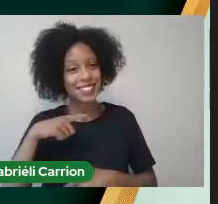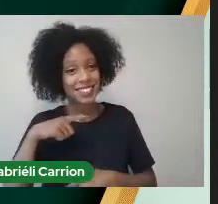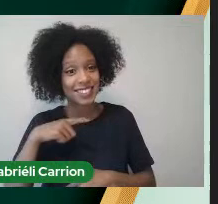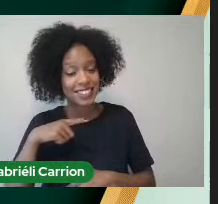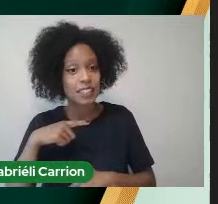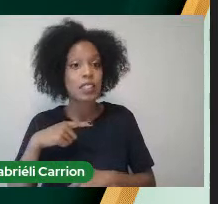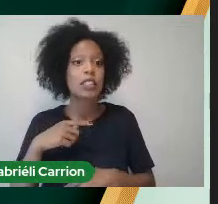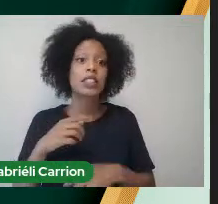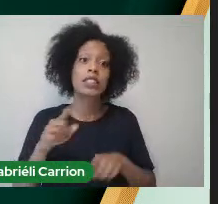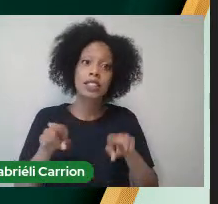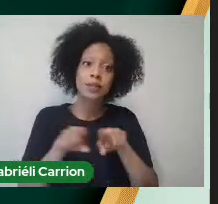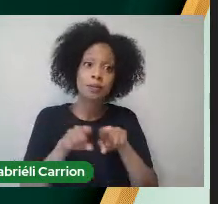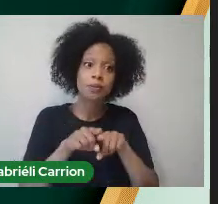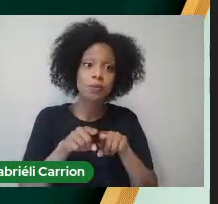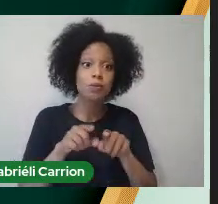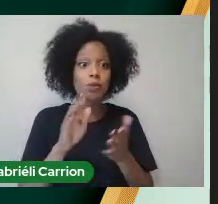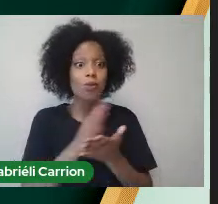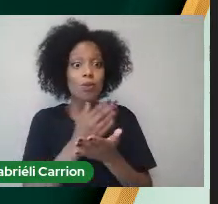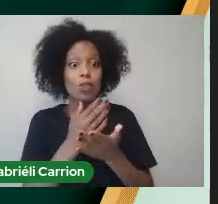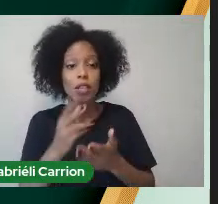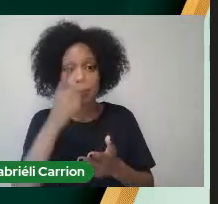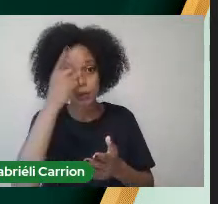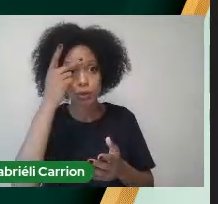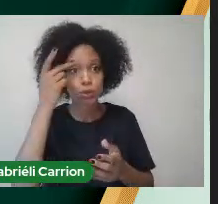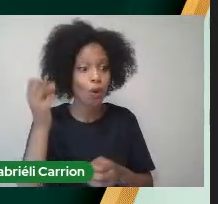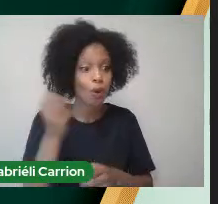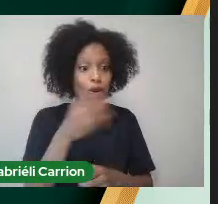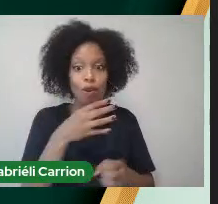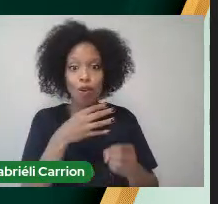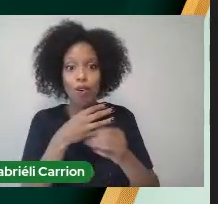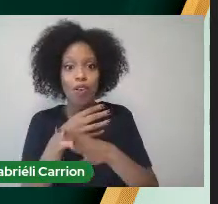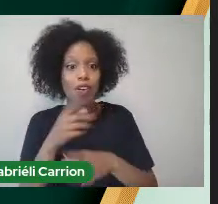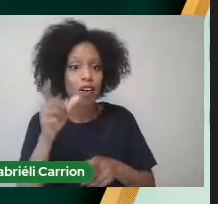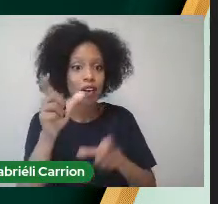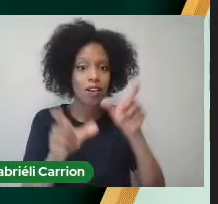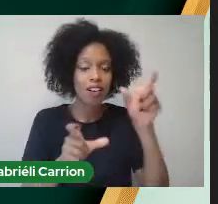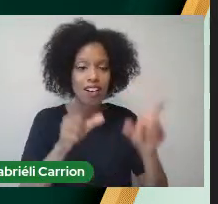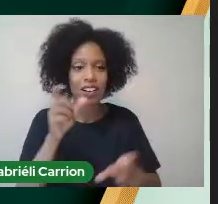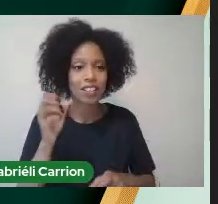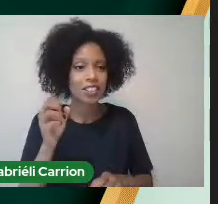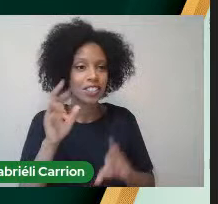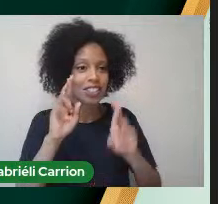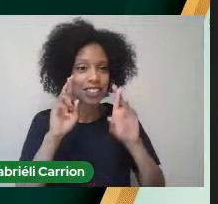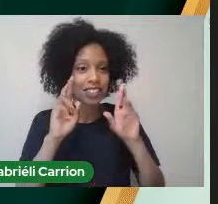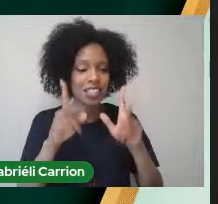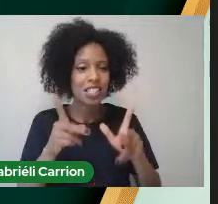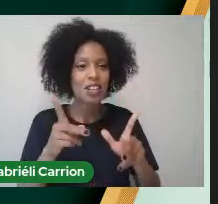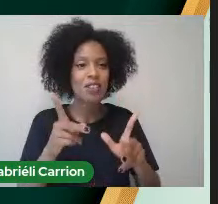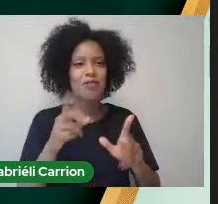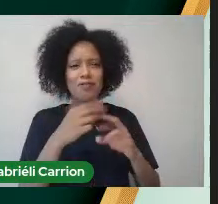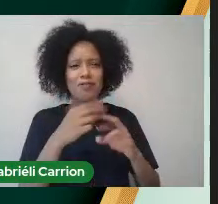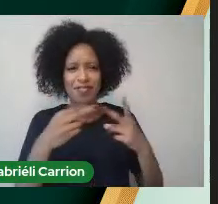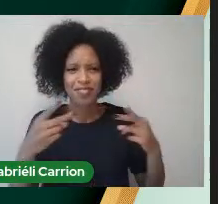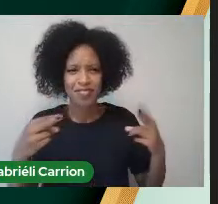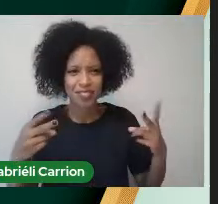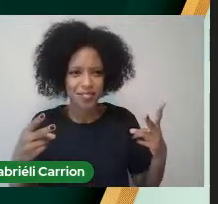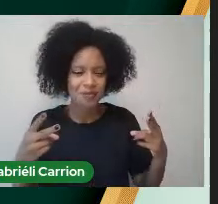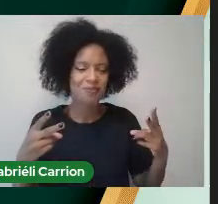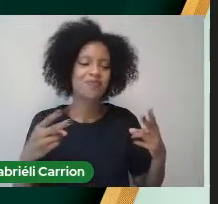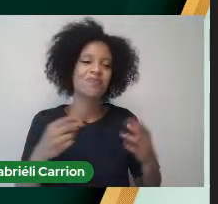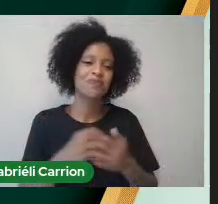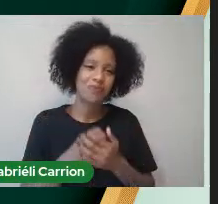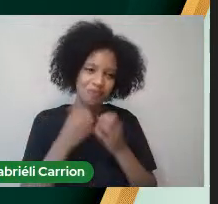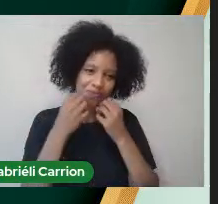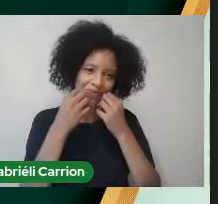Conhecemos Pessoas novas Olhamos a vida Renascer Através dos filhos De nossos colegas Que nasceram Do decorrer Do